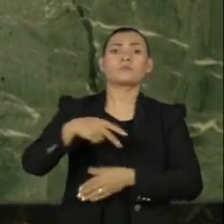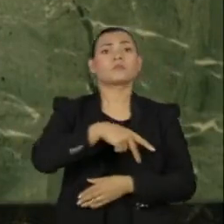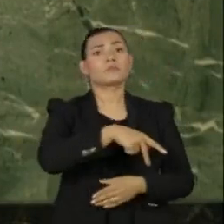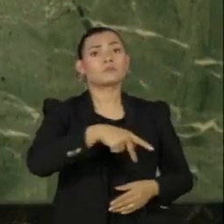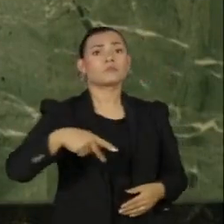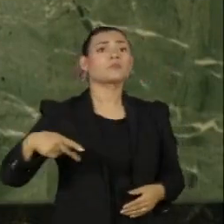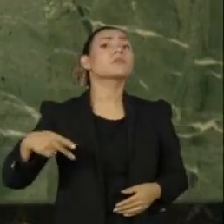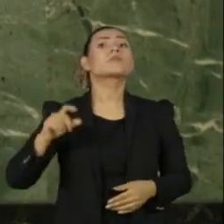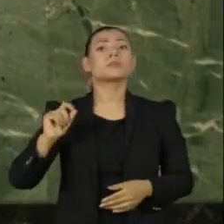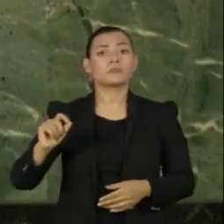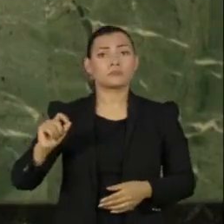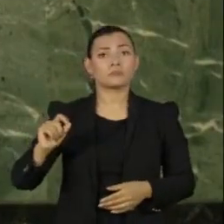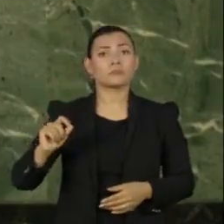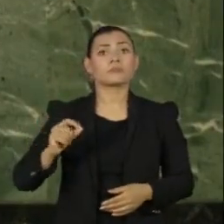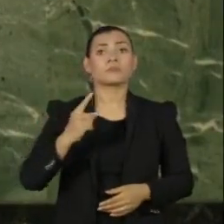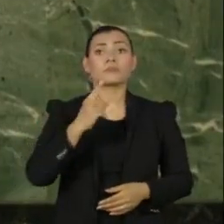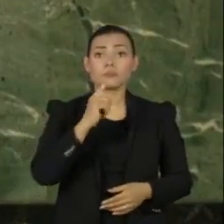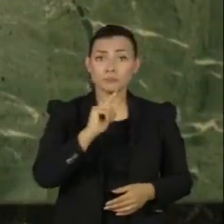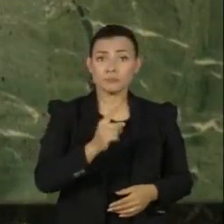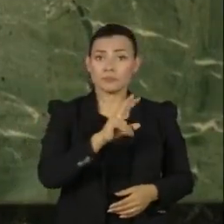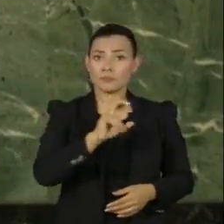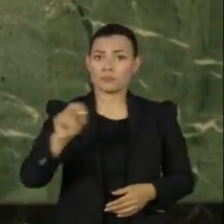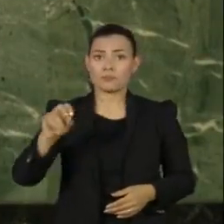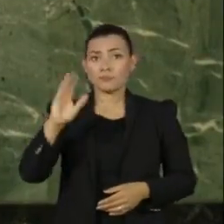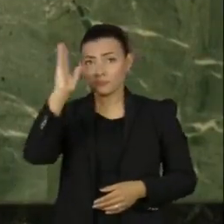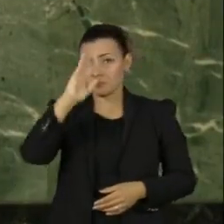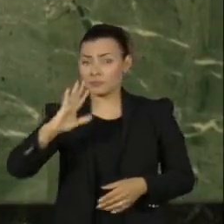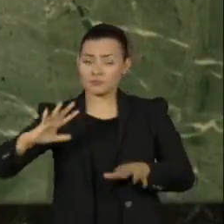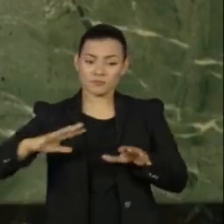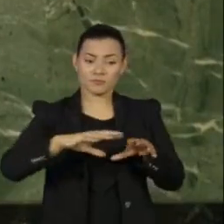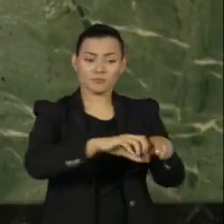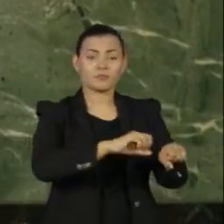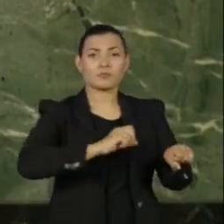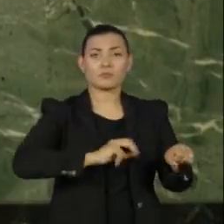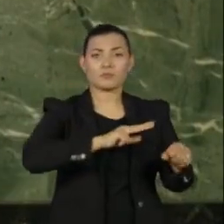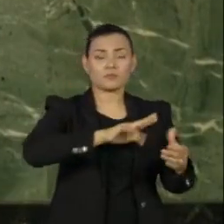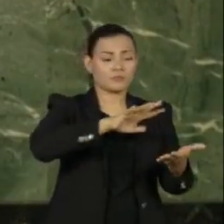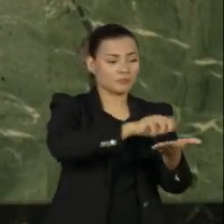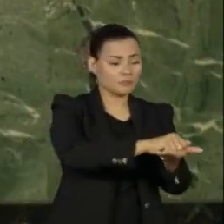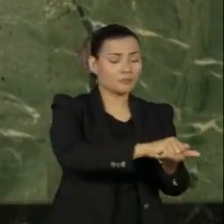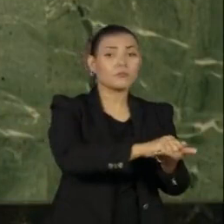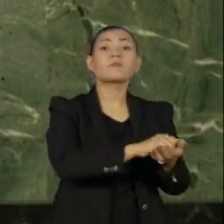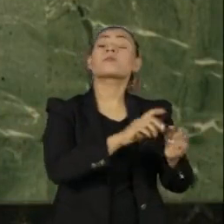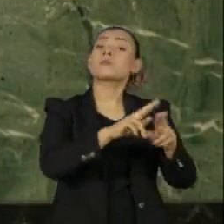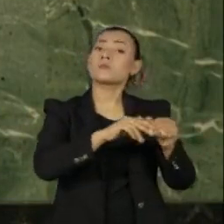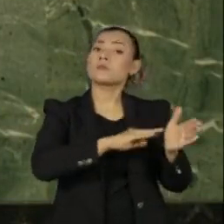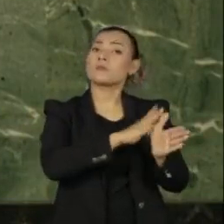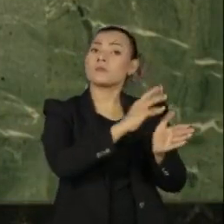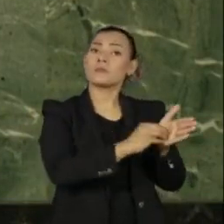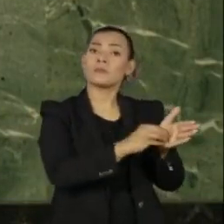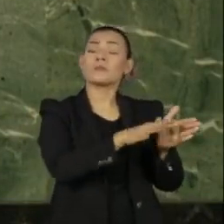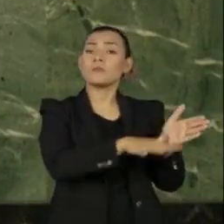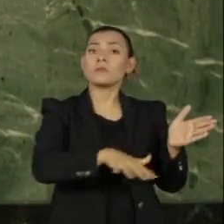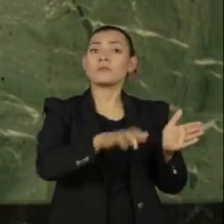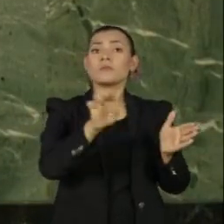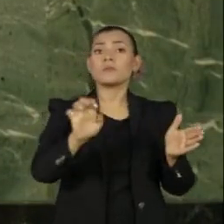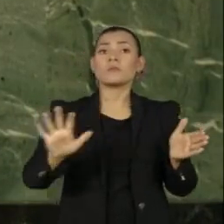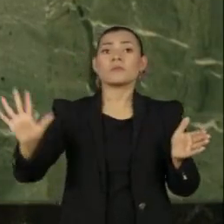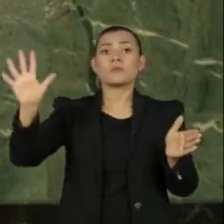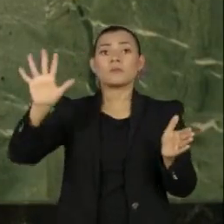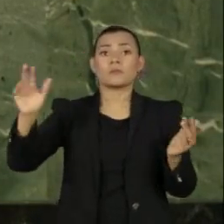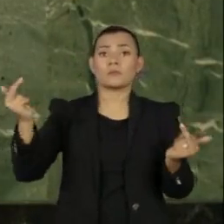descoberto em 1500. Na Amazônia brasileira, a área equivalente à Europa Ocidental,